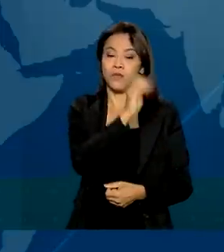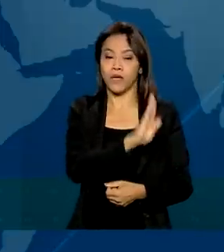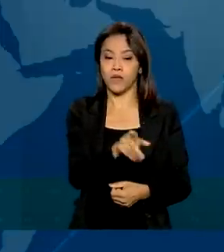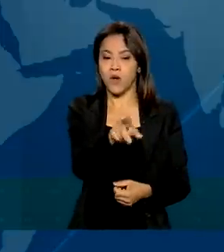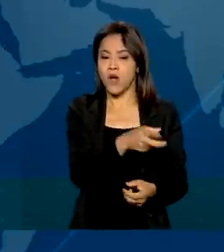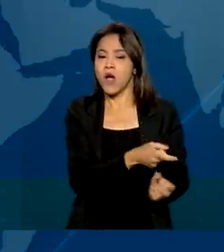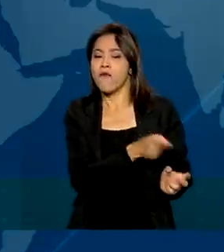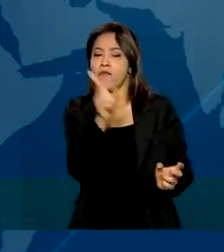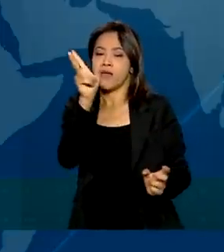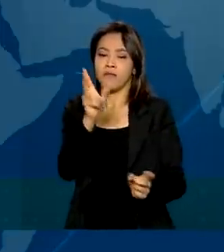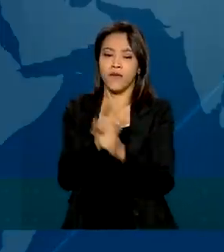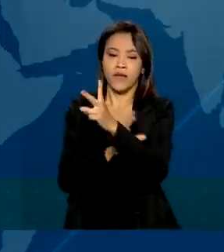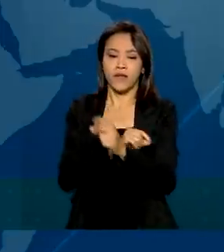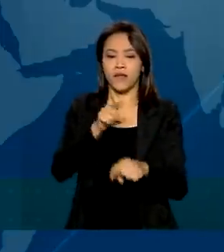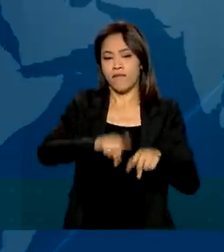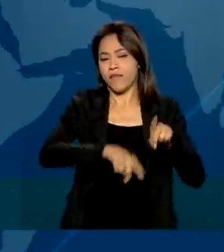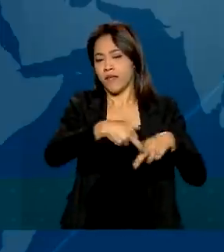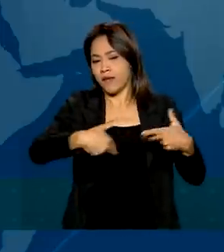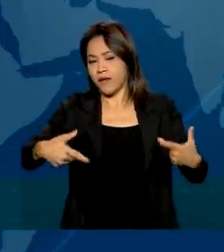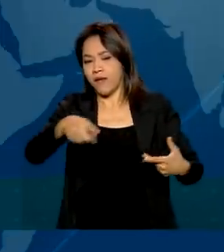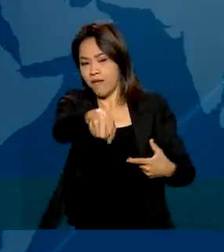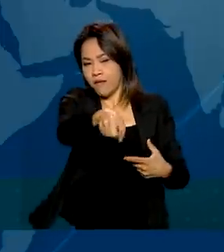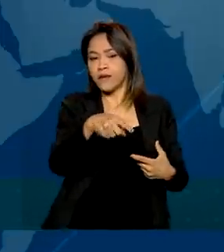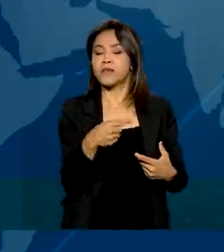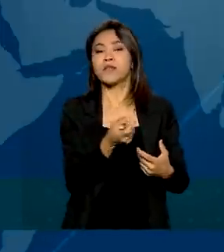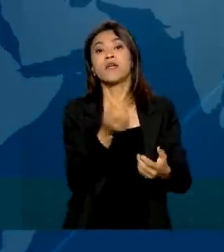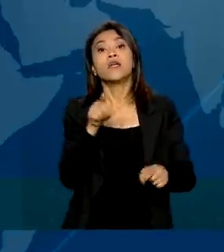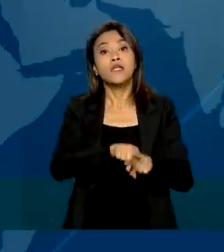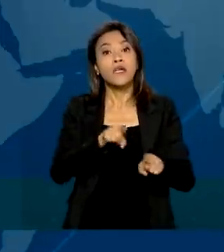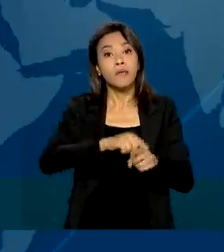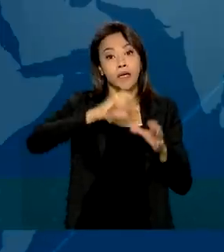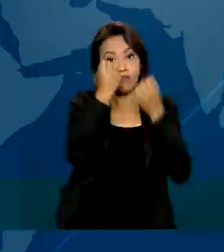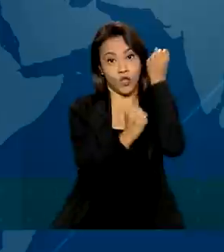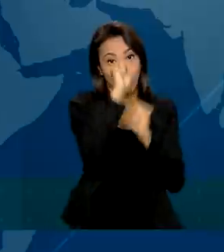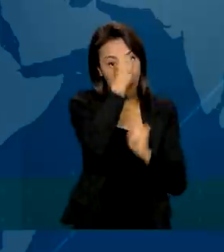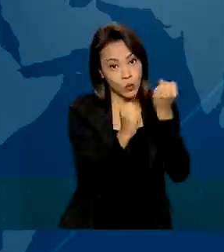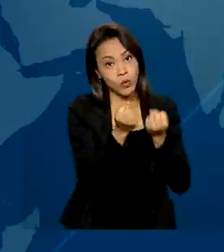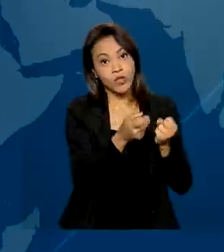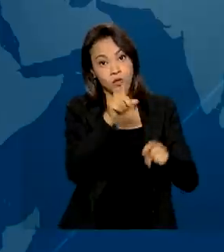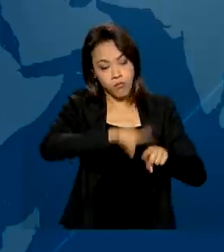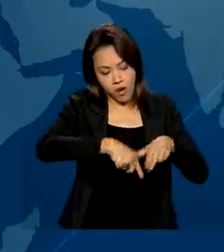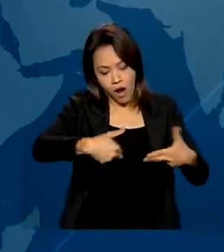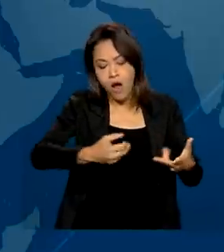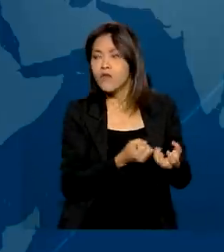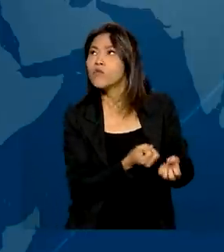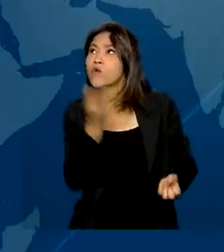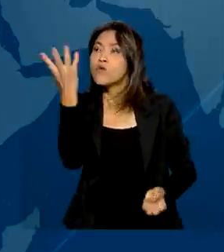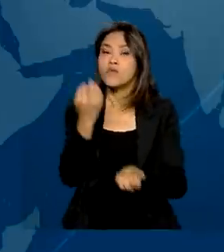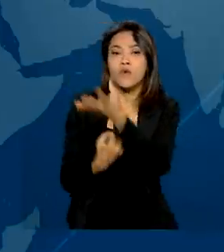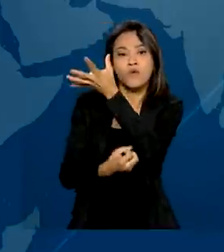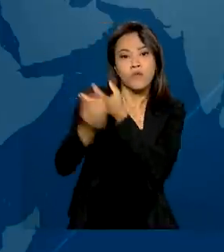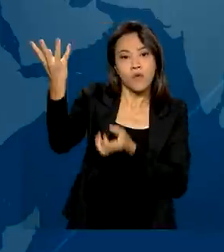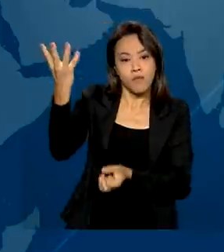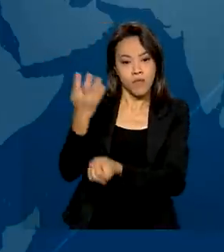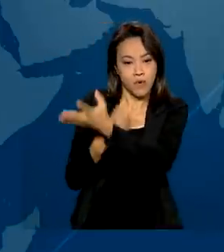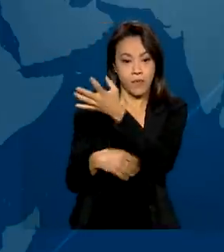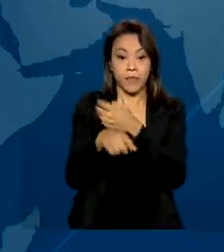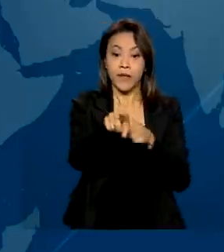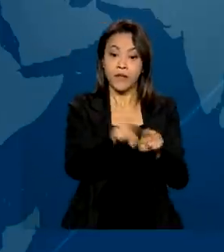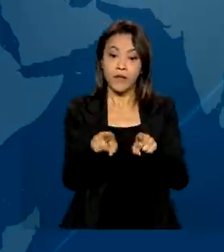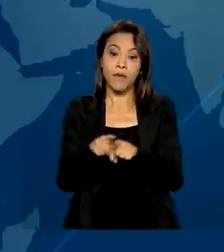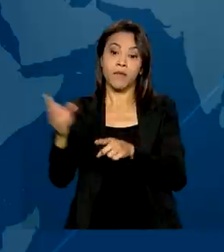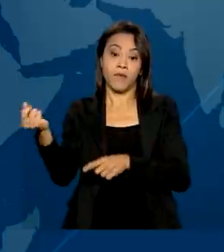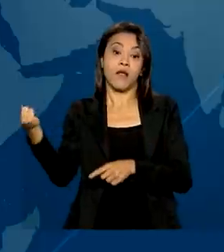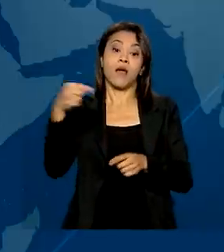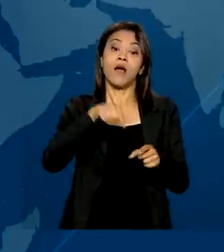valor, como máquinas, veículos e produtos processados. Dentre os itens brasileiros exportados para a